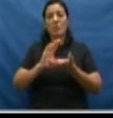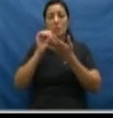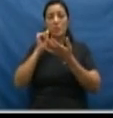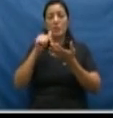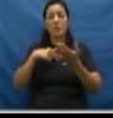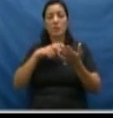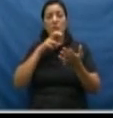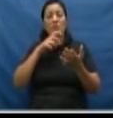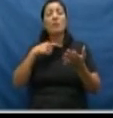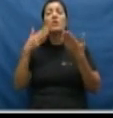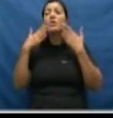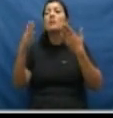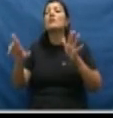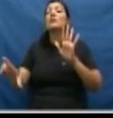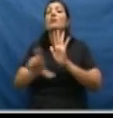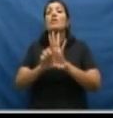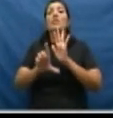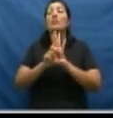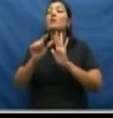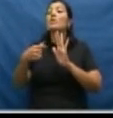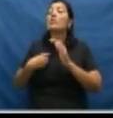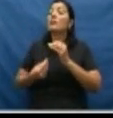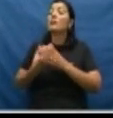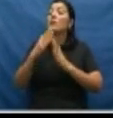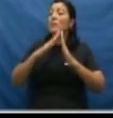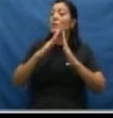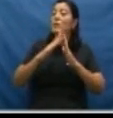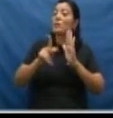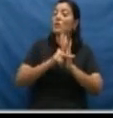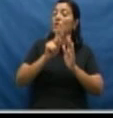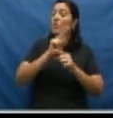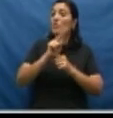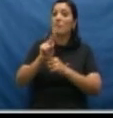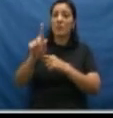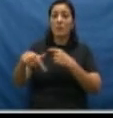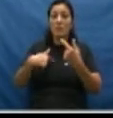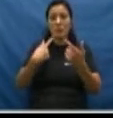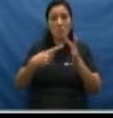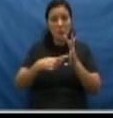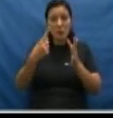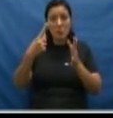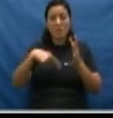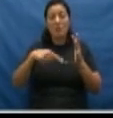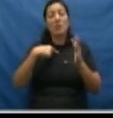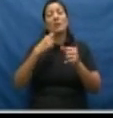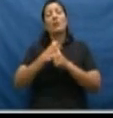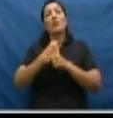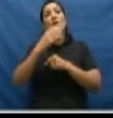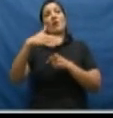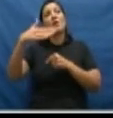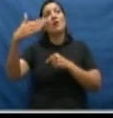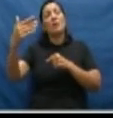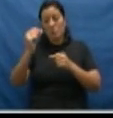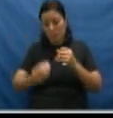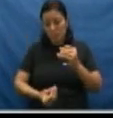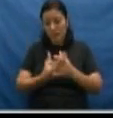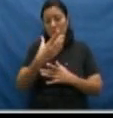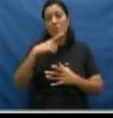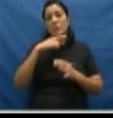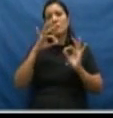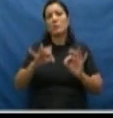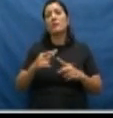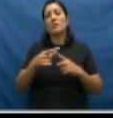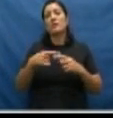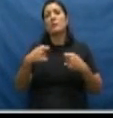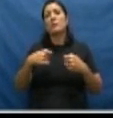apresentamos uma lei aqui na Câmara Municipal, criando a casa-abrigo. Então, Sorocaba foi uma das primeiras, levou alguns anos depois para ser implantada de fato,